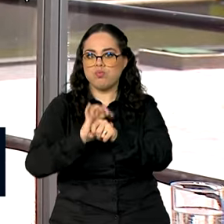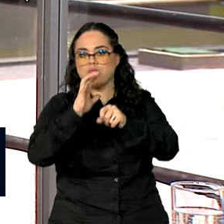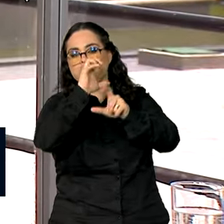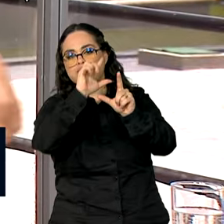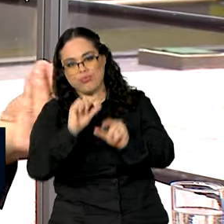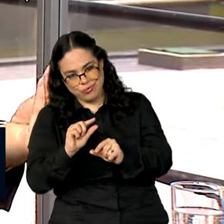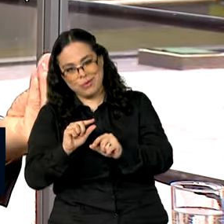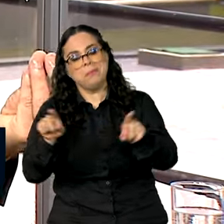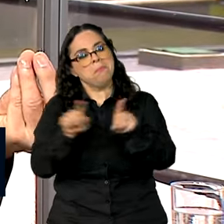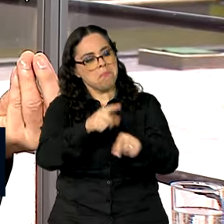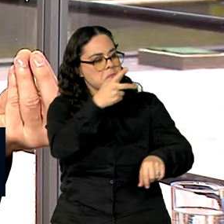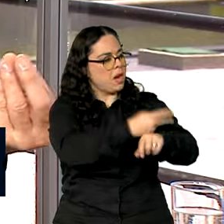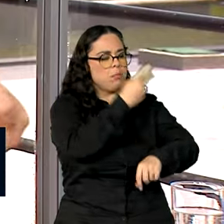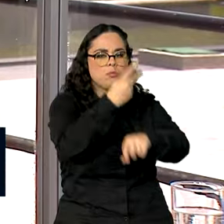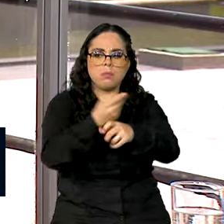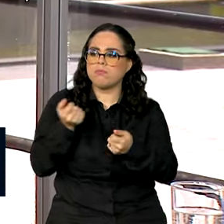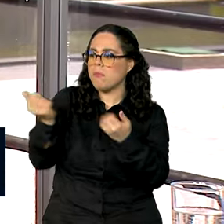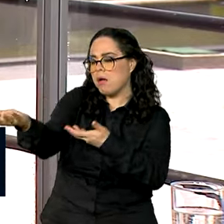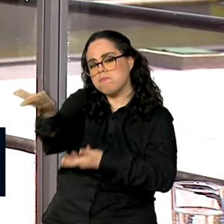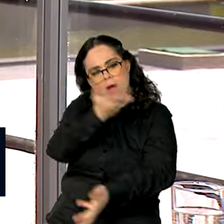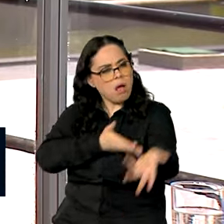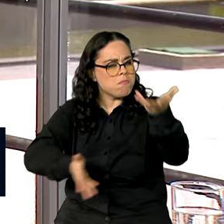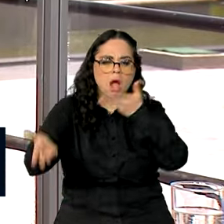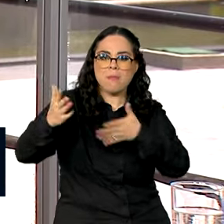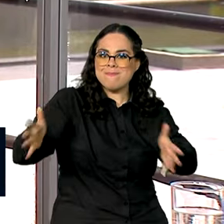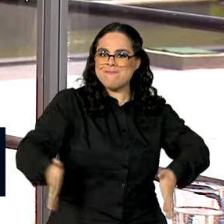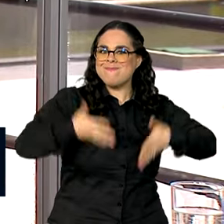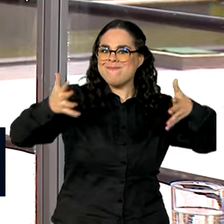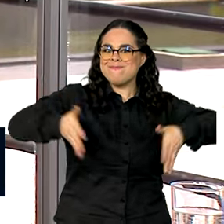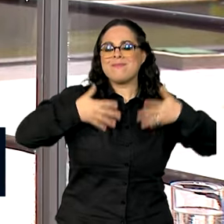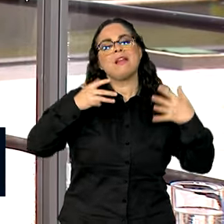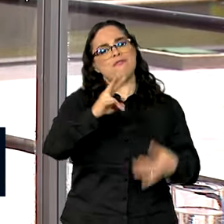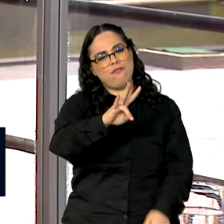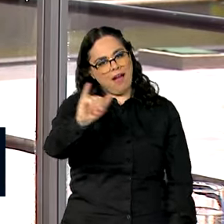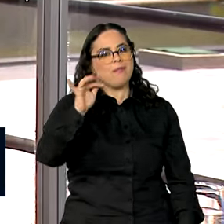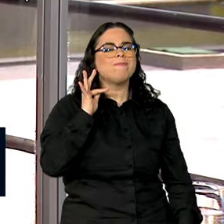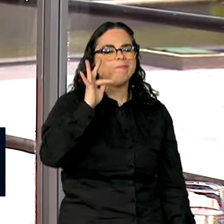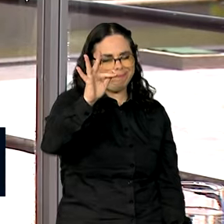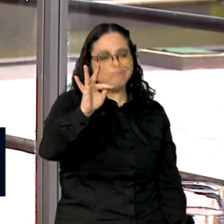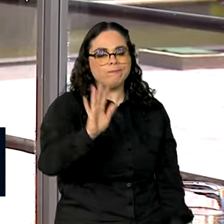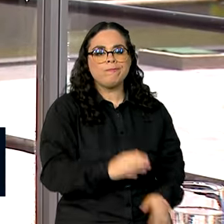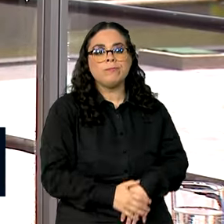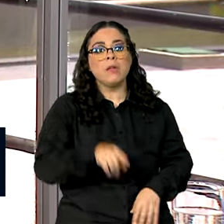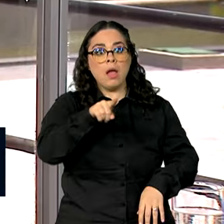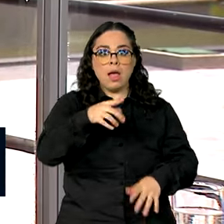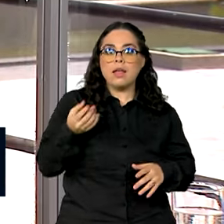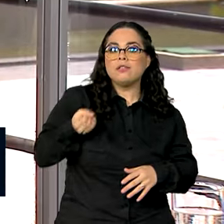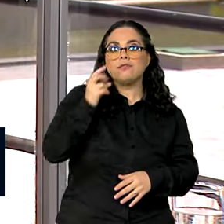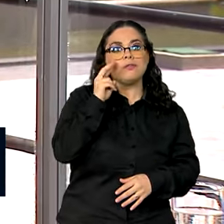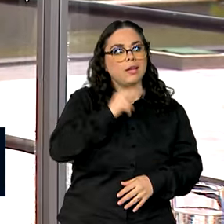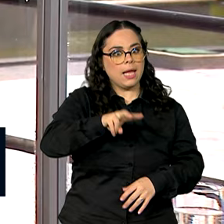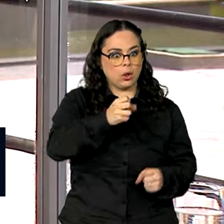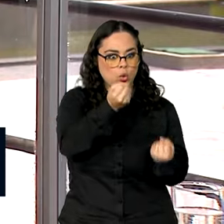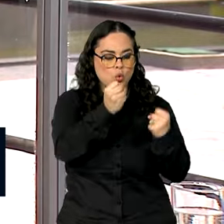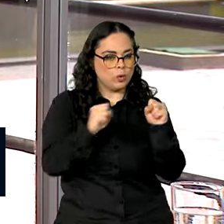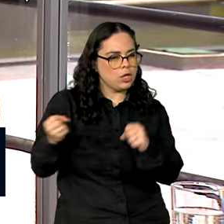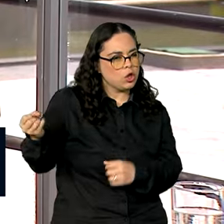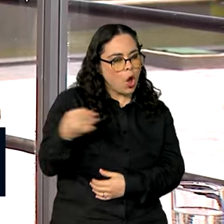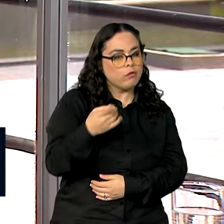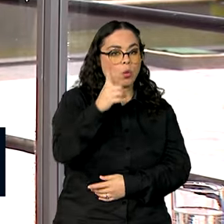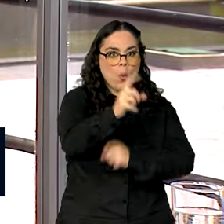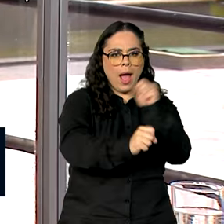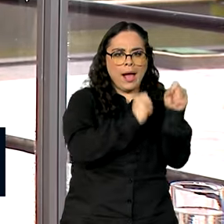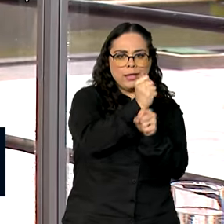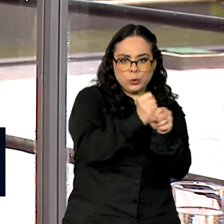inevitavelmente, vai acontecer. Por isso, já no presente é uma nova indústria. Quando a gente aprovou, em um